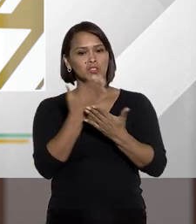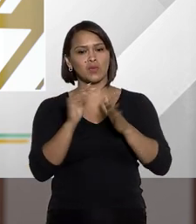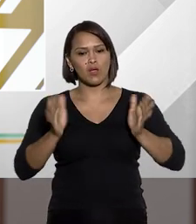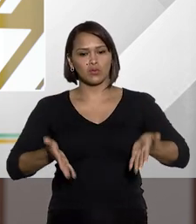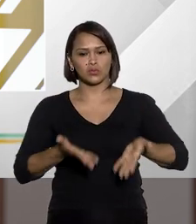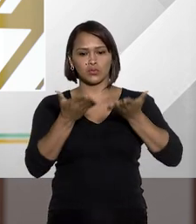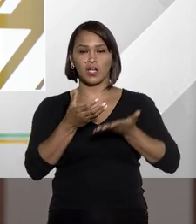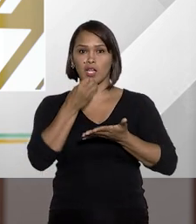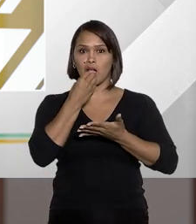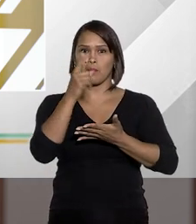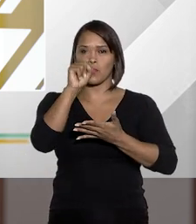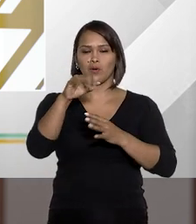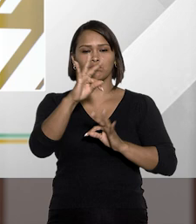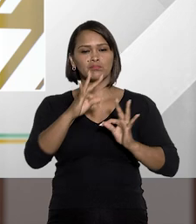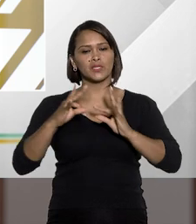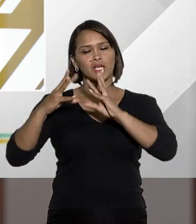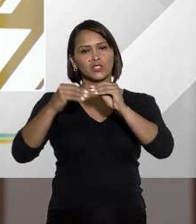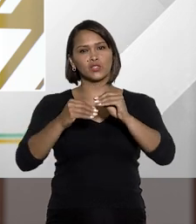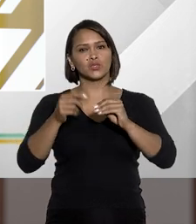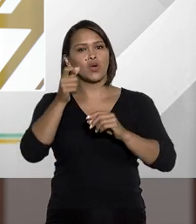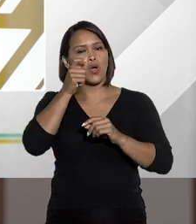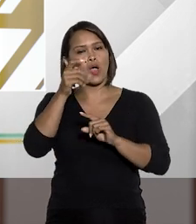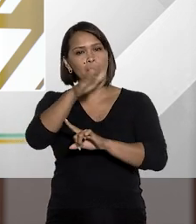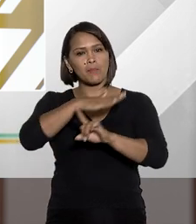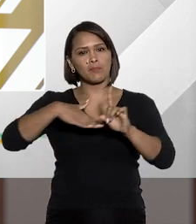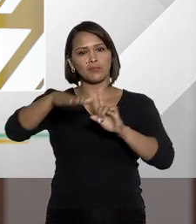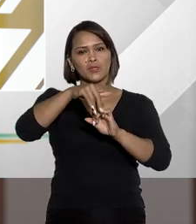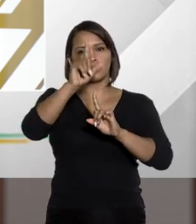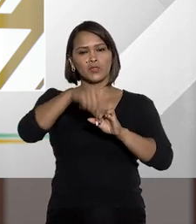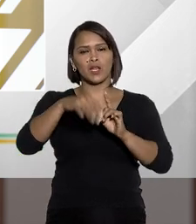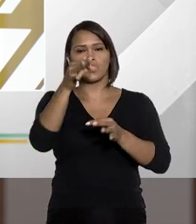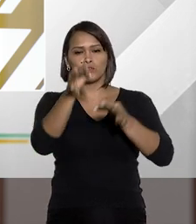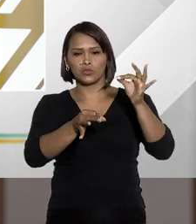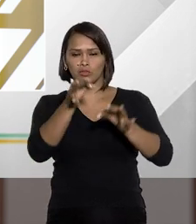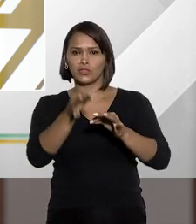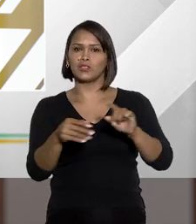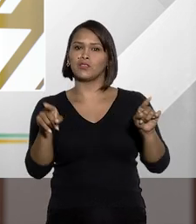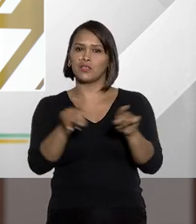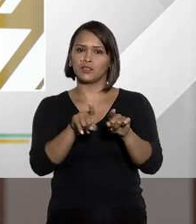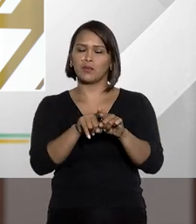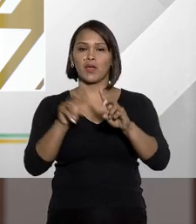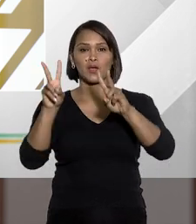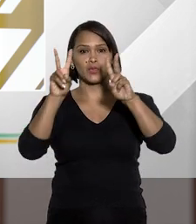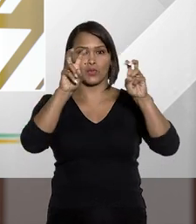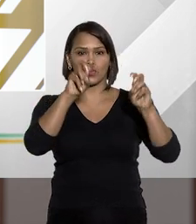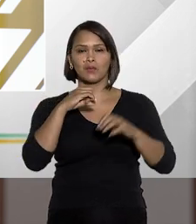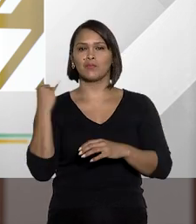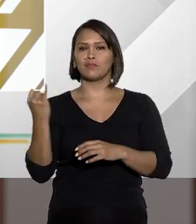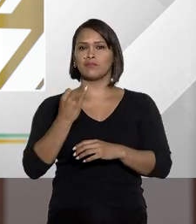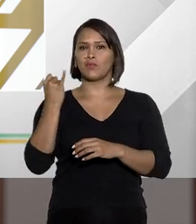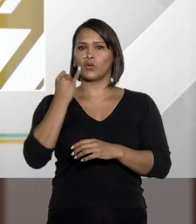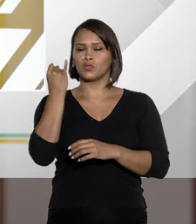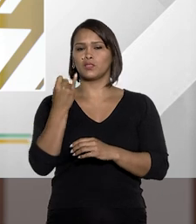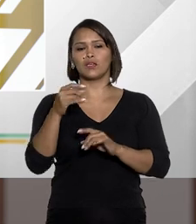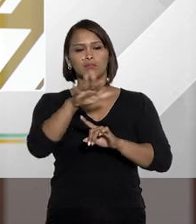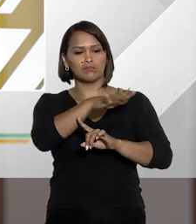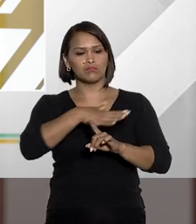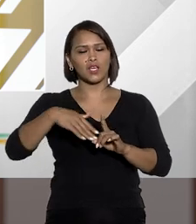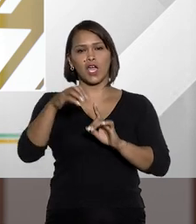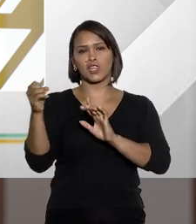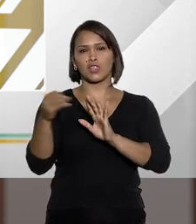Eu espero que a nossa contribuição seja útil aí pra toda a população, pra todos os jurisdicionados num tema que é de fundamental